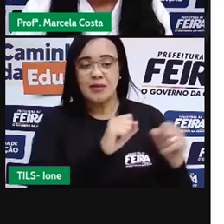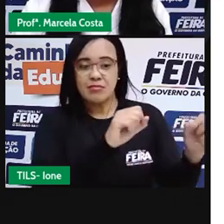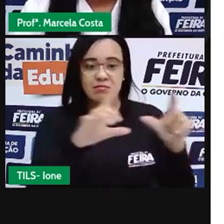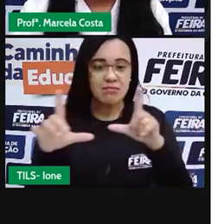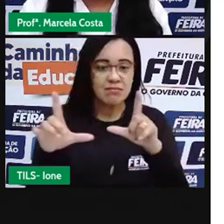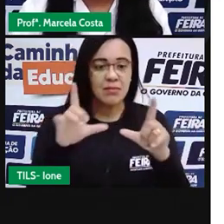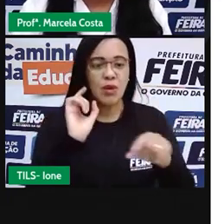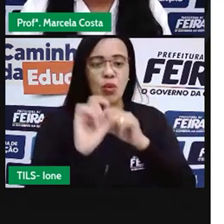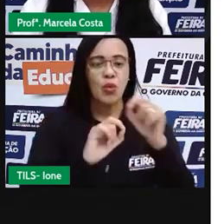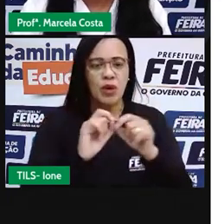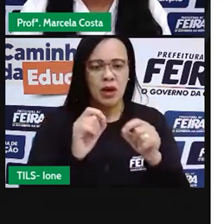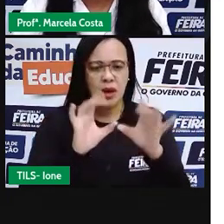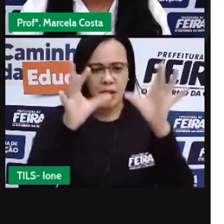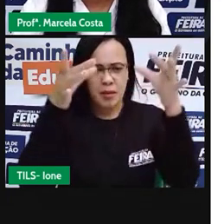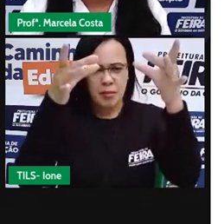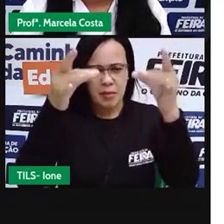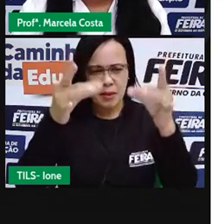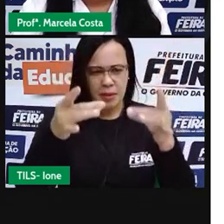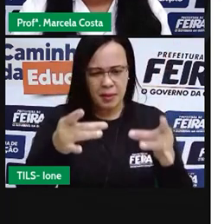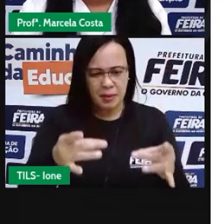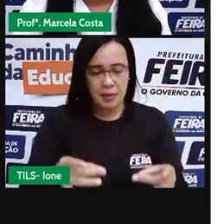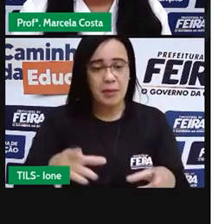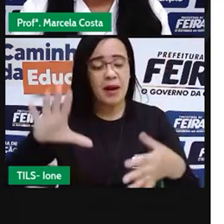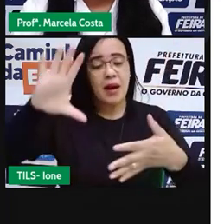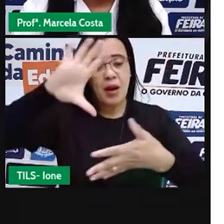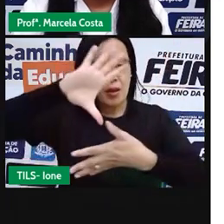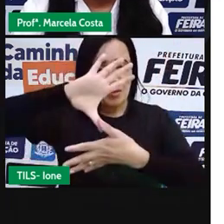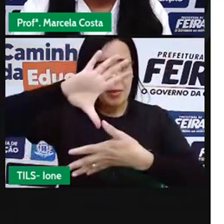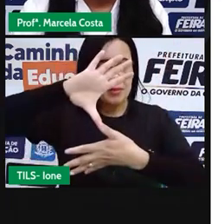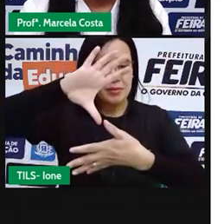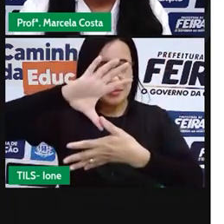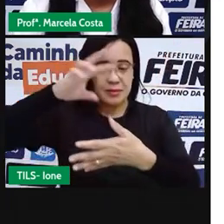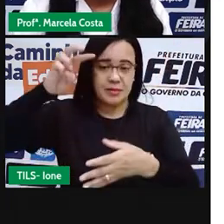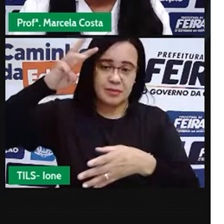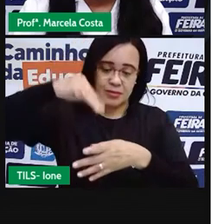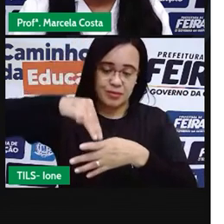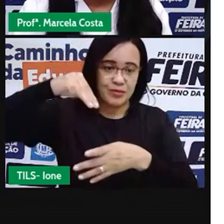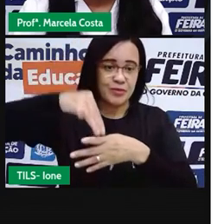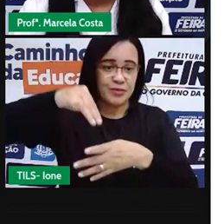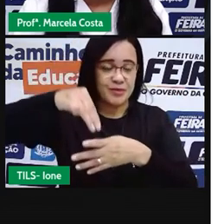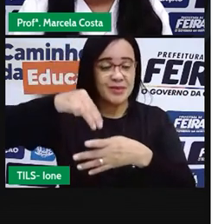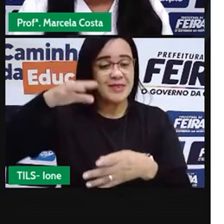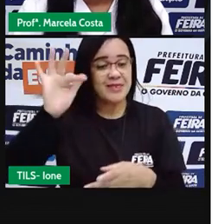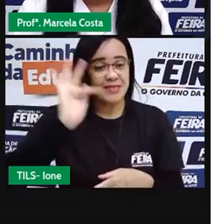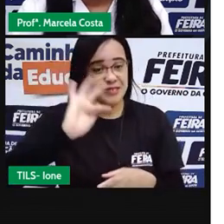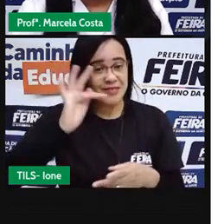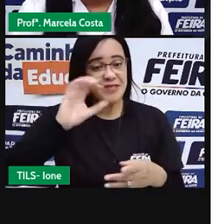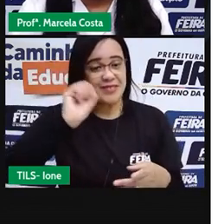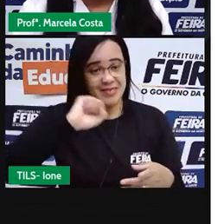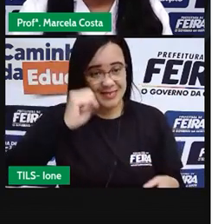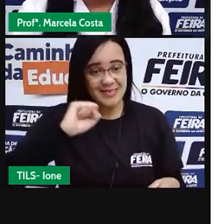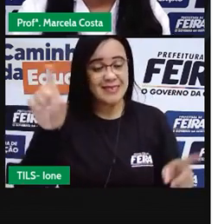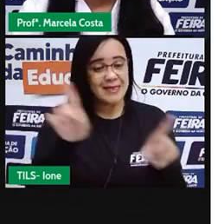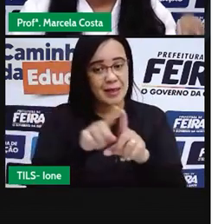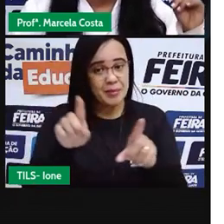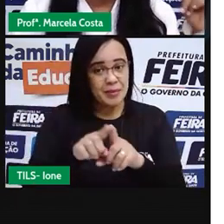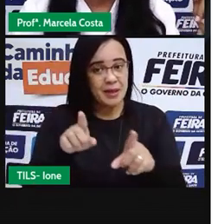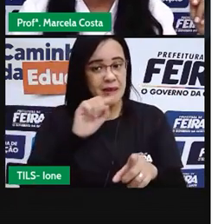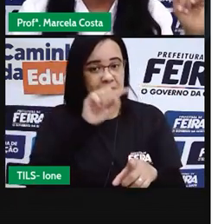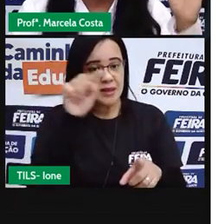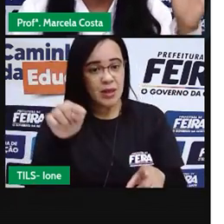um mapa do nosso município e aqui do lado